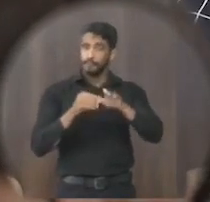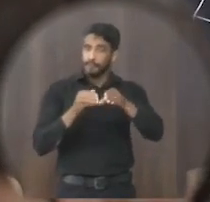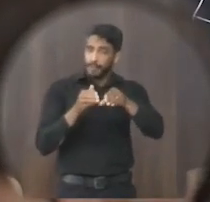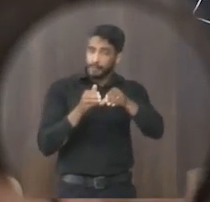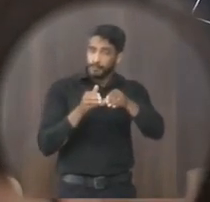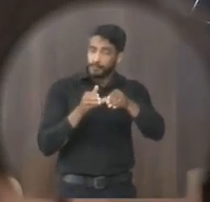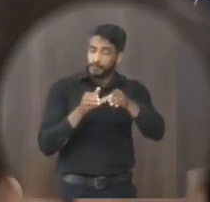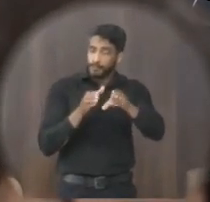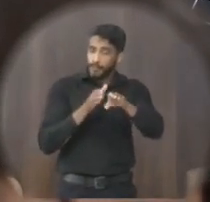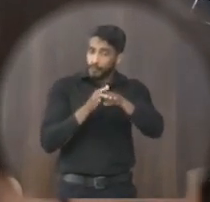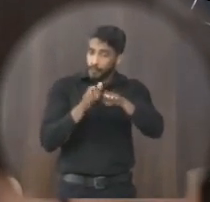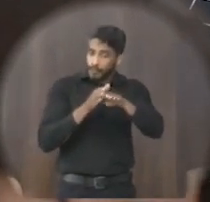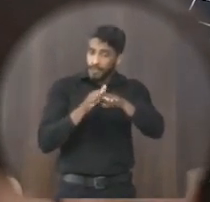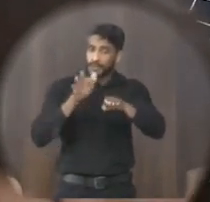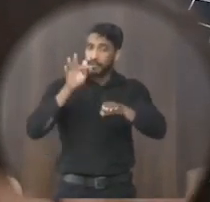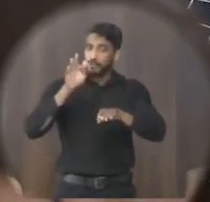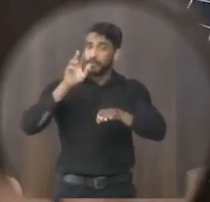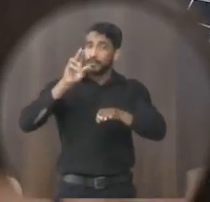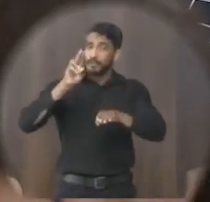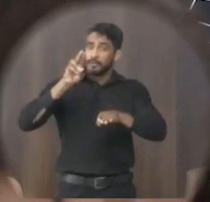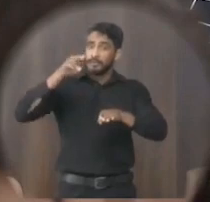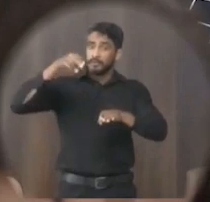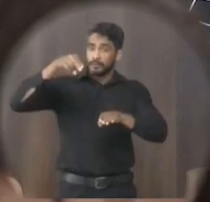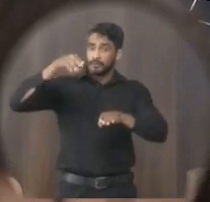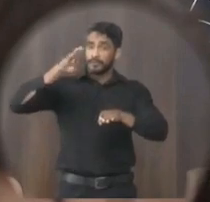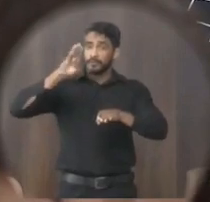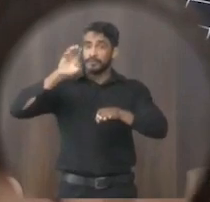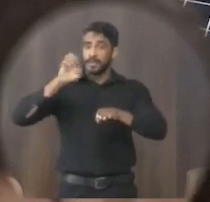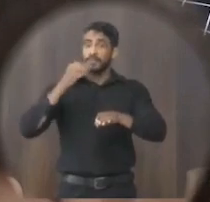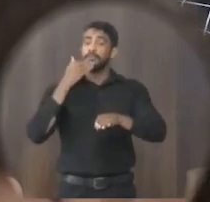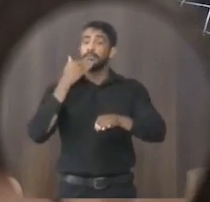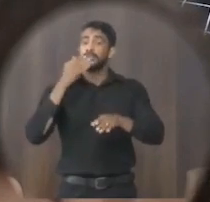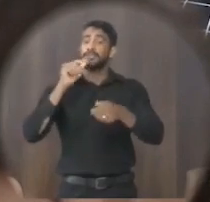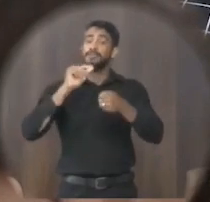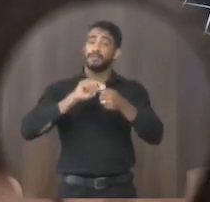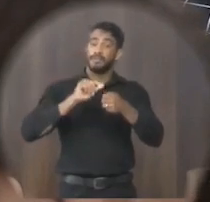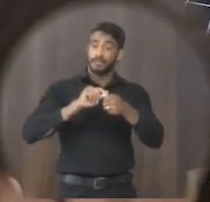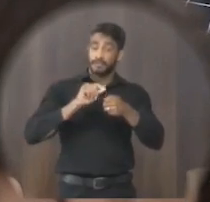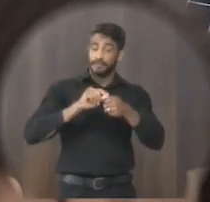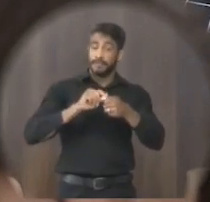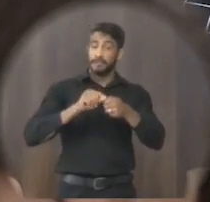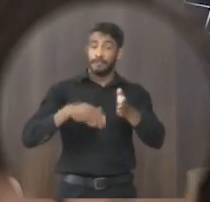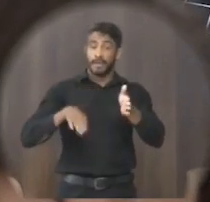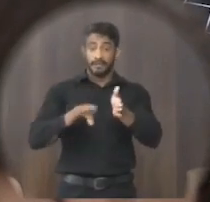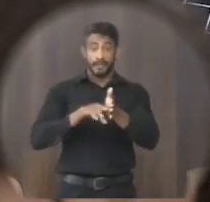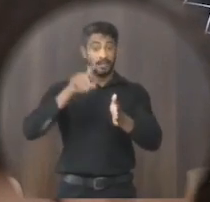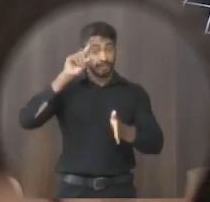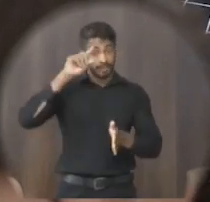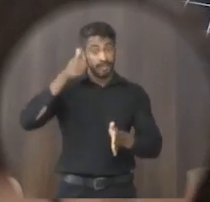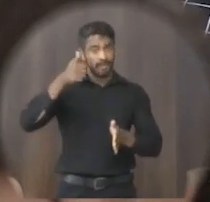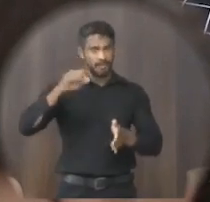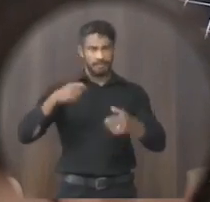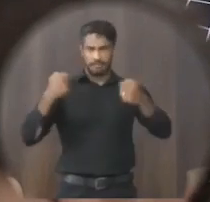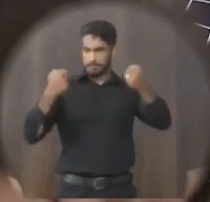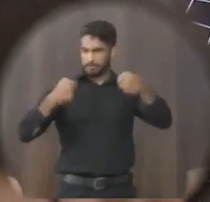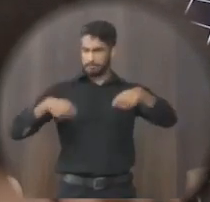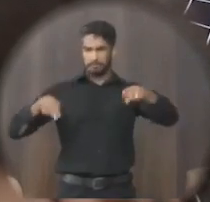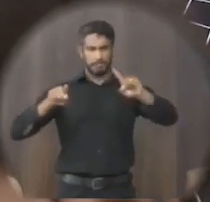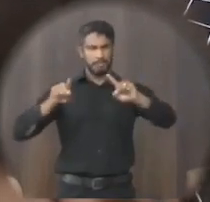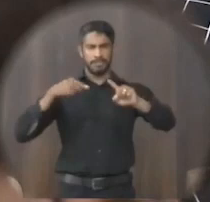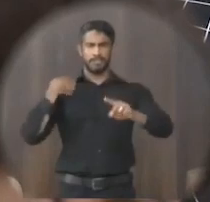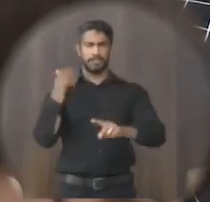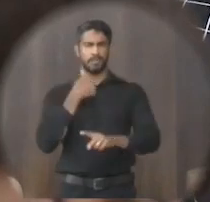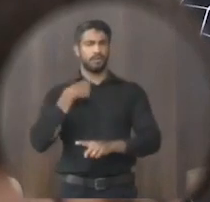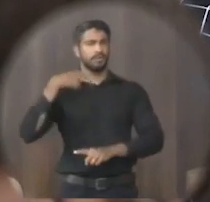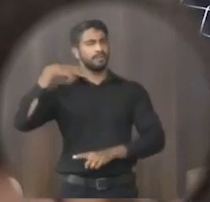pedindo que seja feito até o dia 10 não há necessidade que nós vereadores estejamos lá não